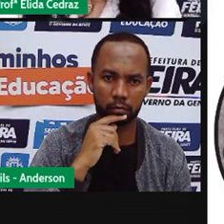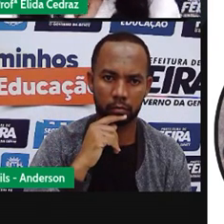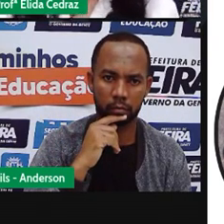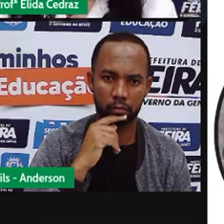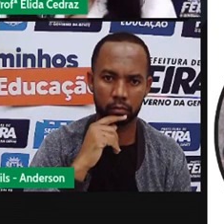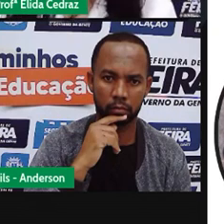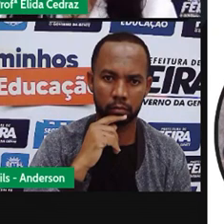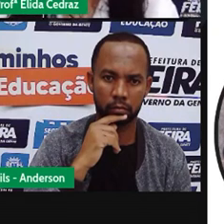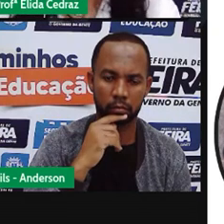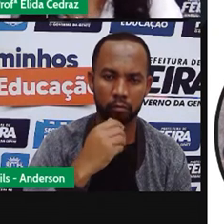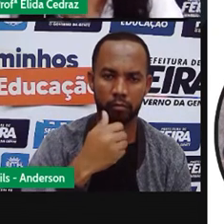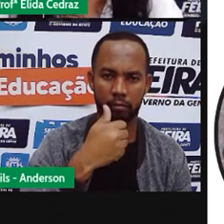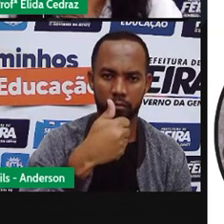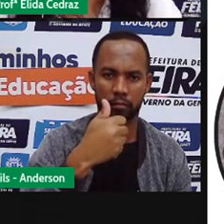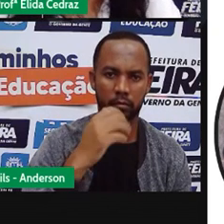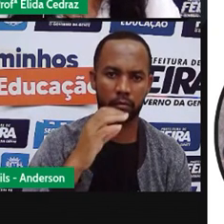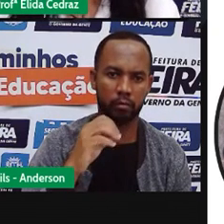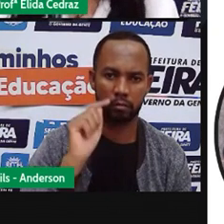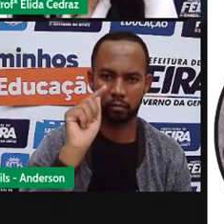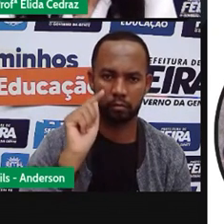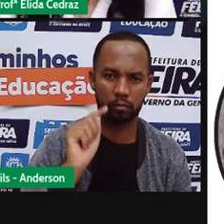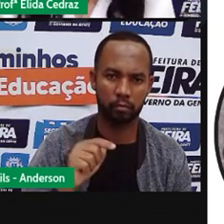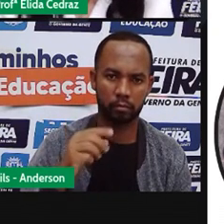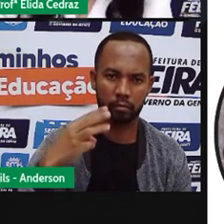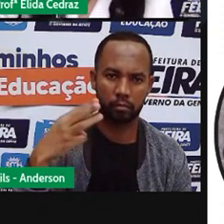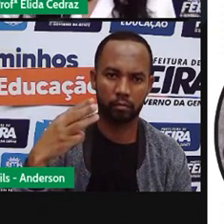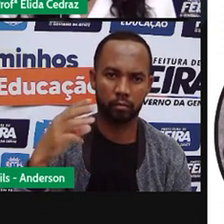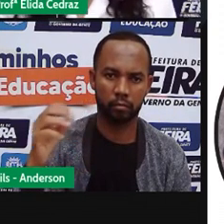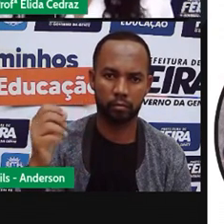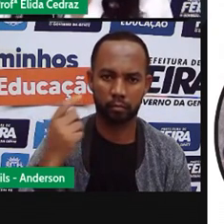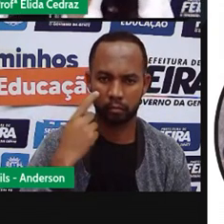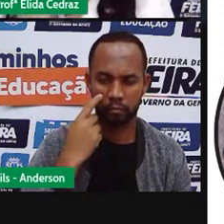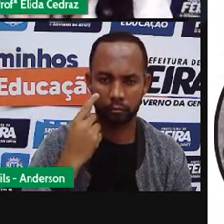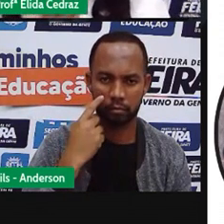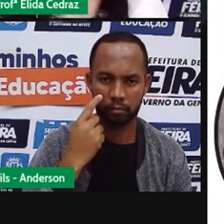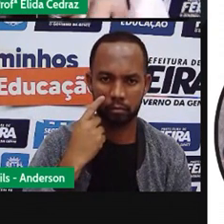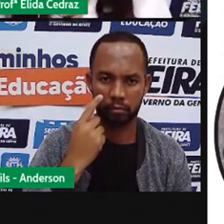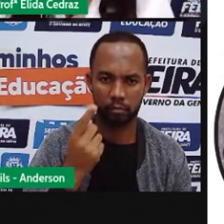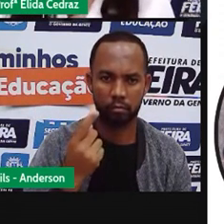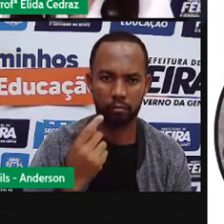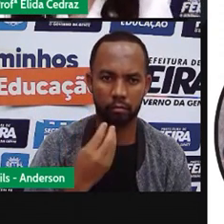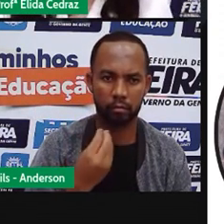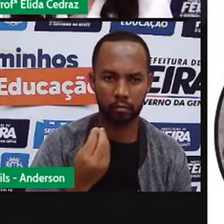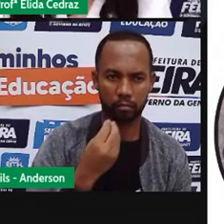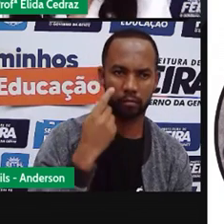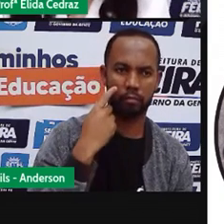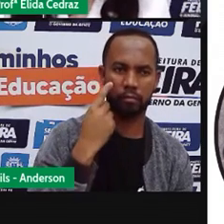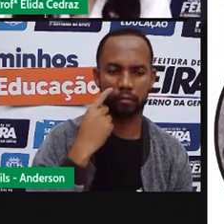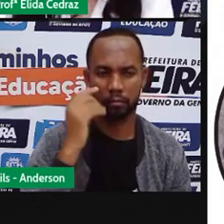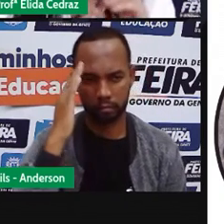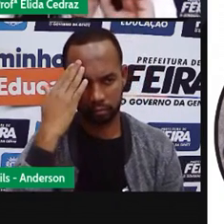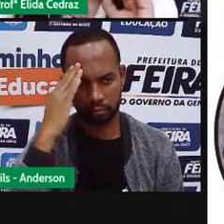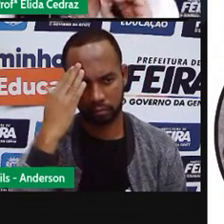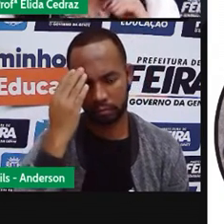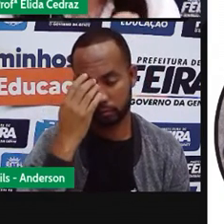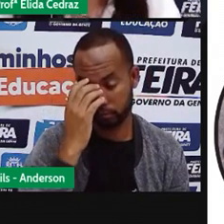isso às dez e trinta vou frisar de novo para você entender